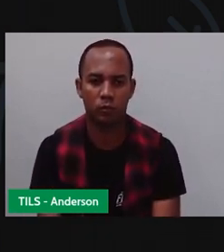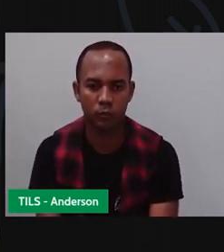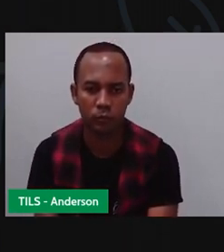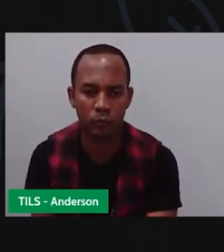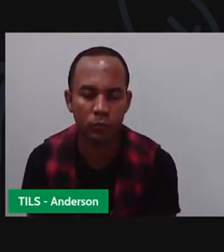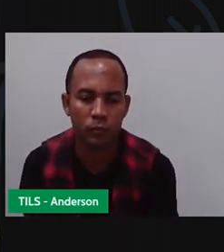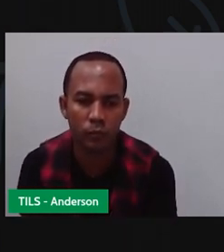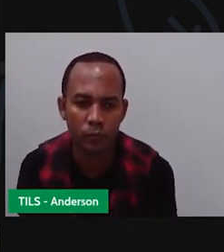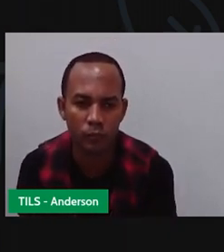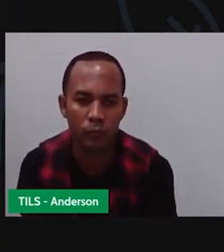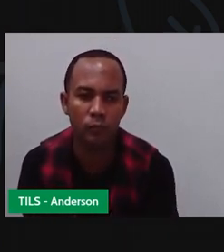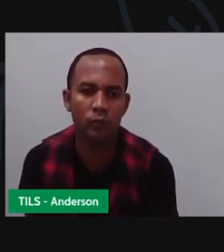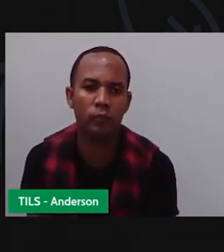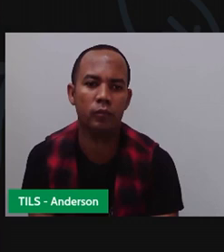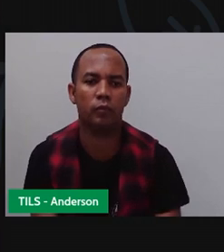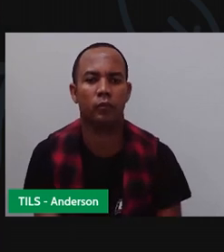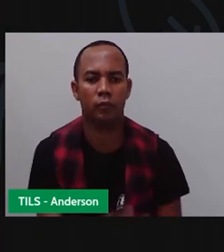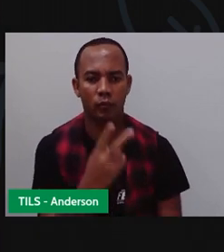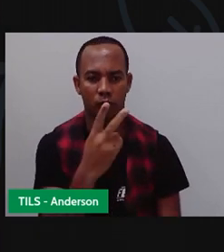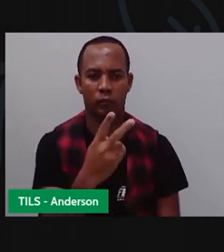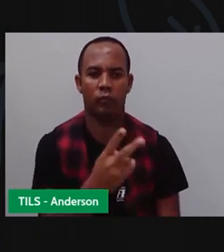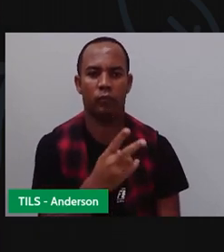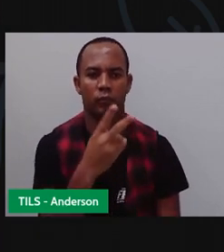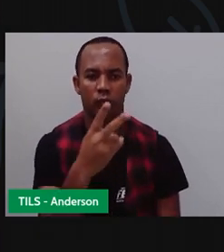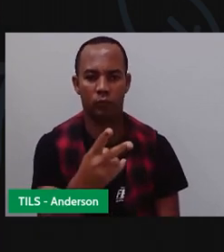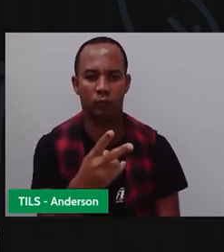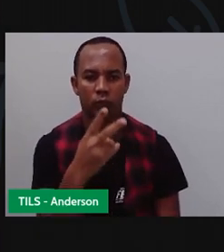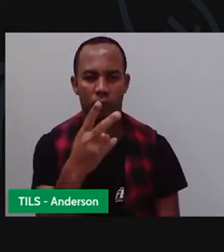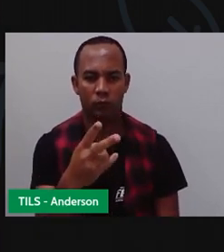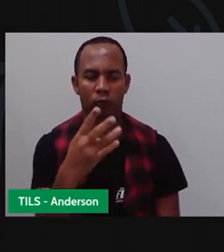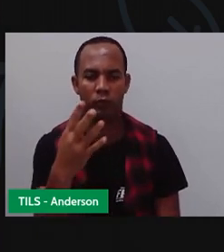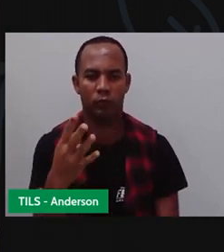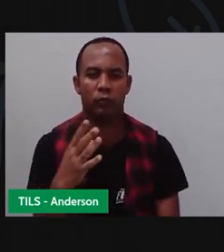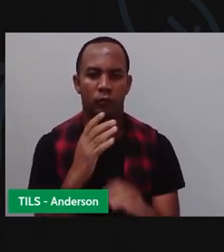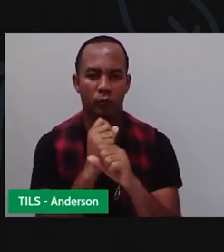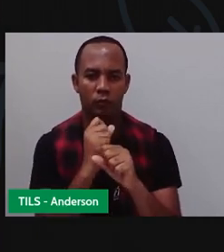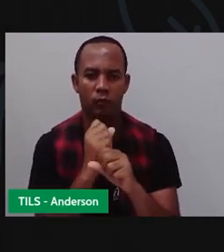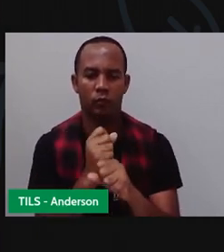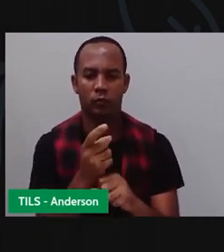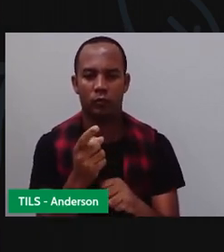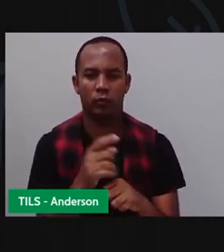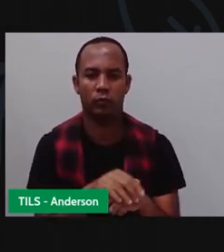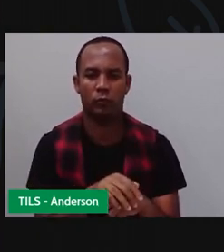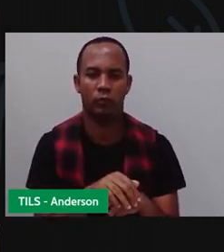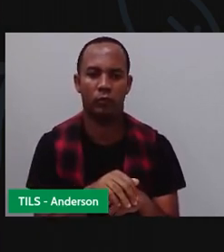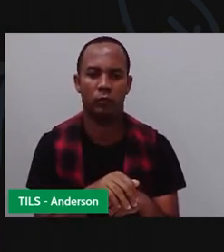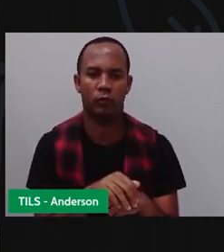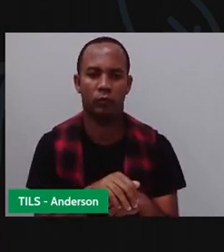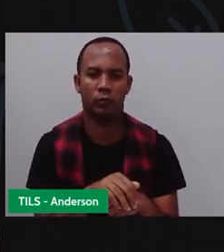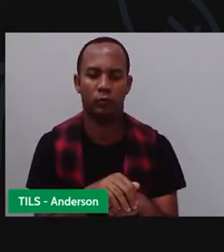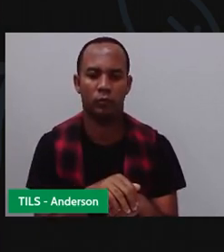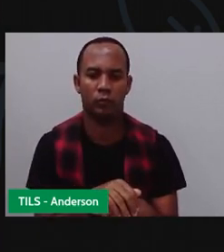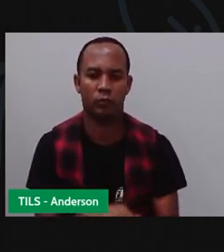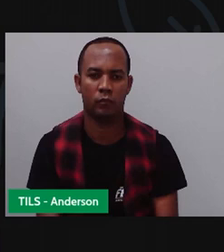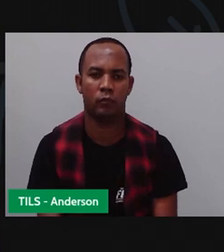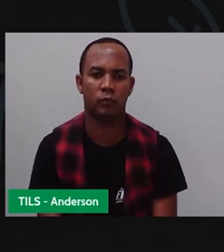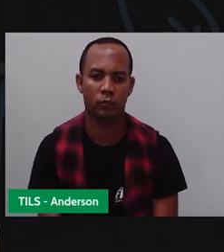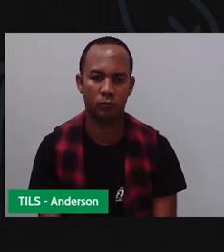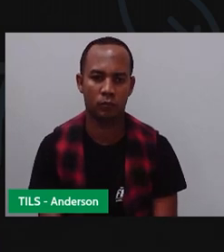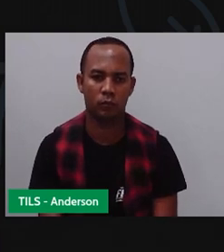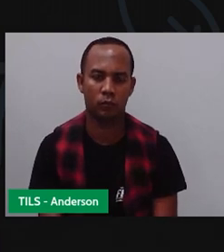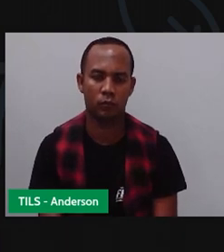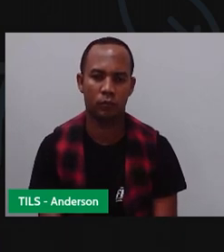Oito. Por quê? Porque eu somei esse dois com esse dois, com esse dois e com esse dois. E transformando isso em multiplicação,